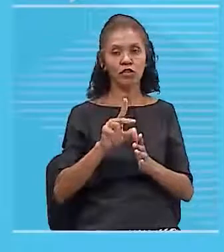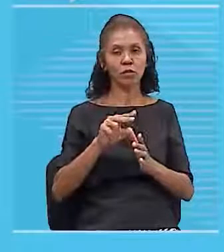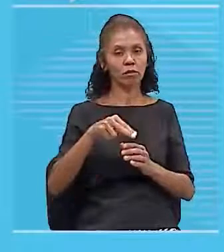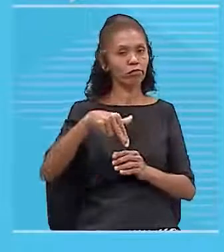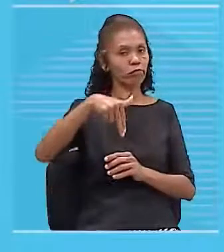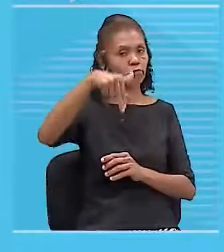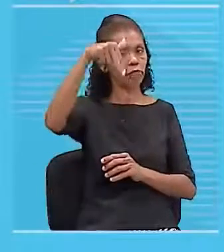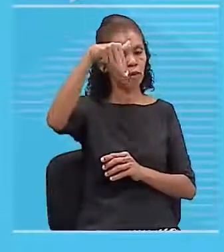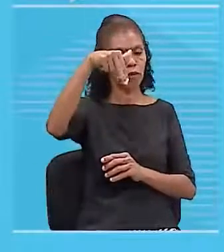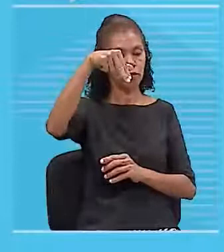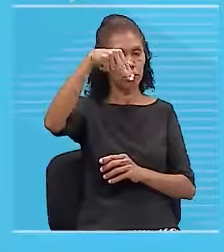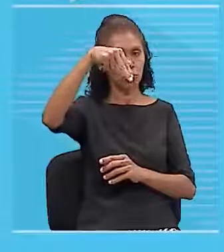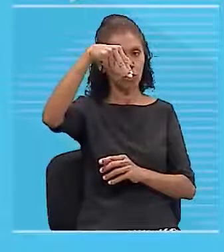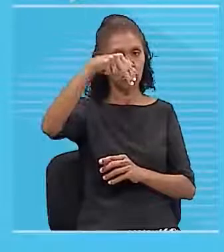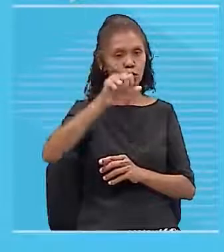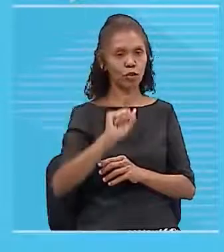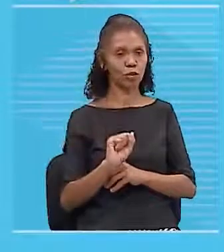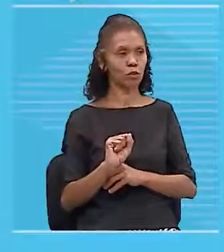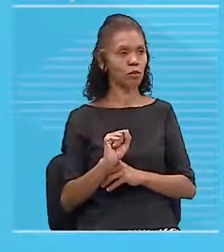-sul,